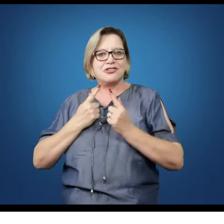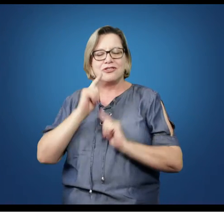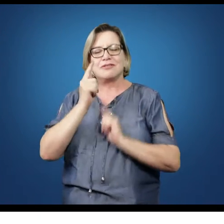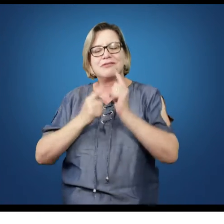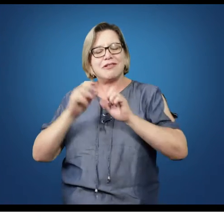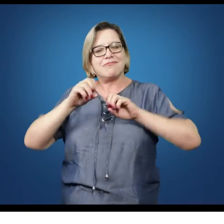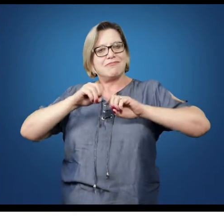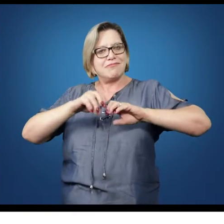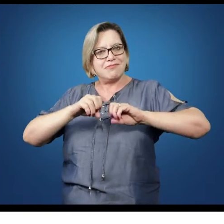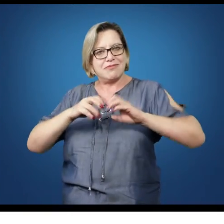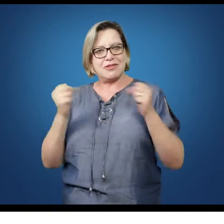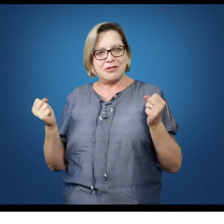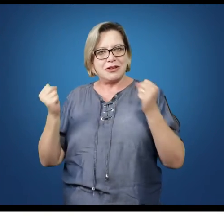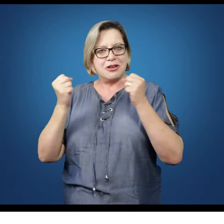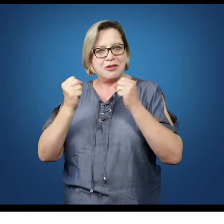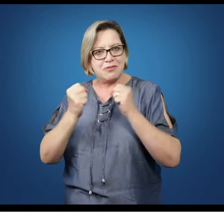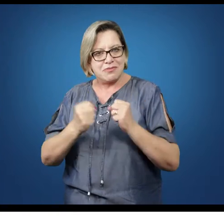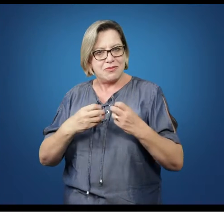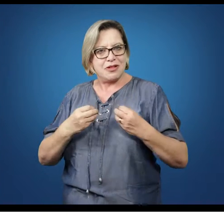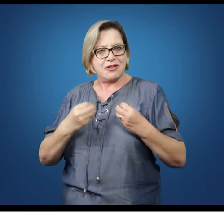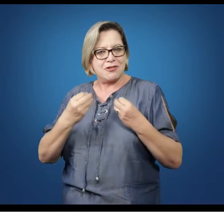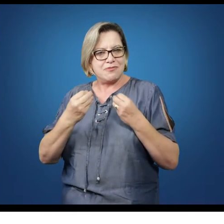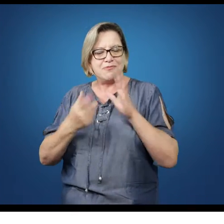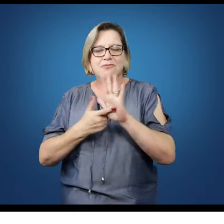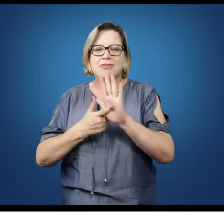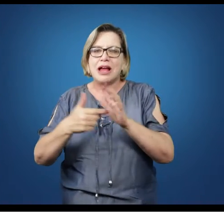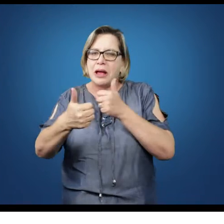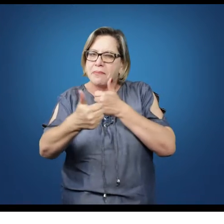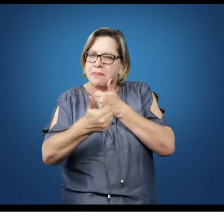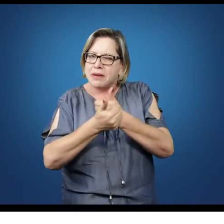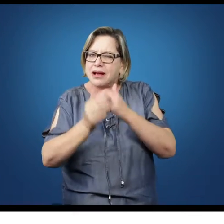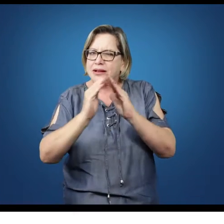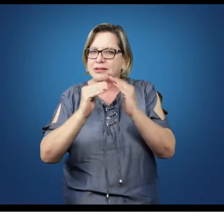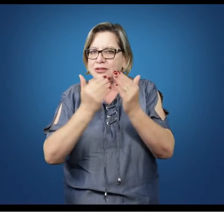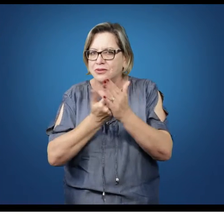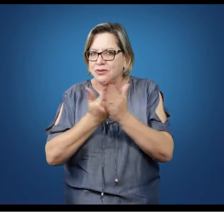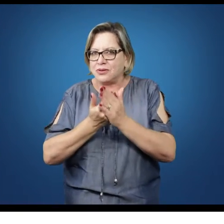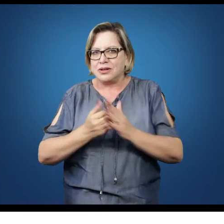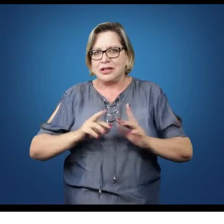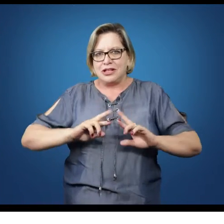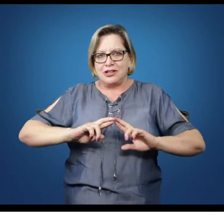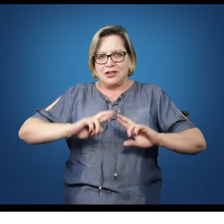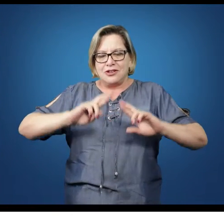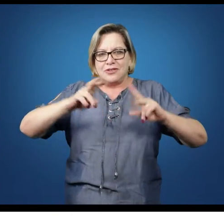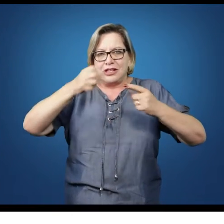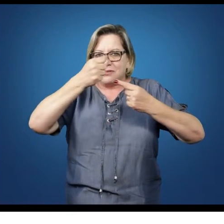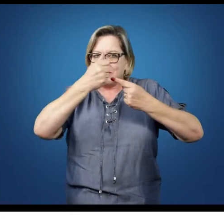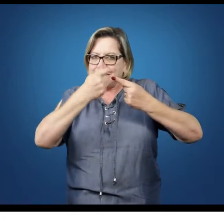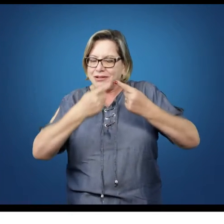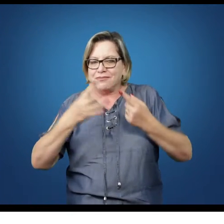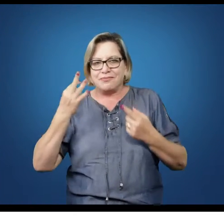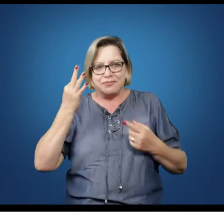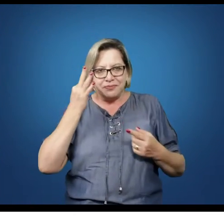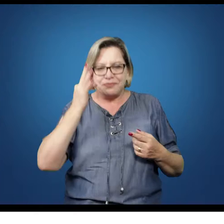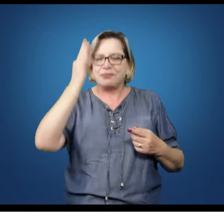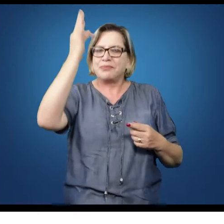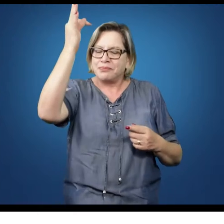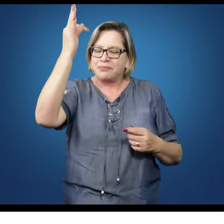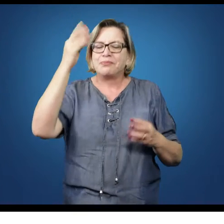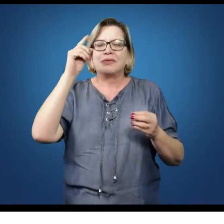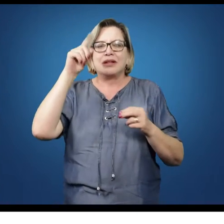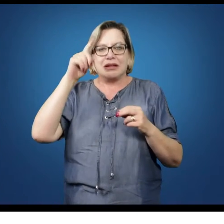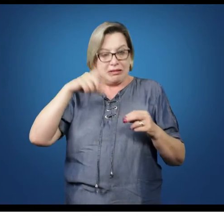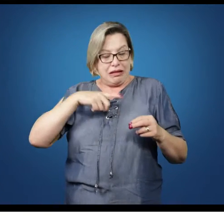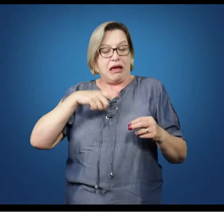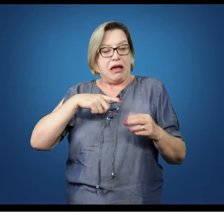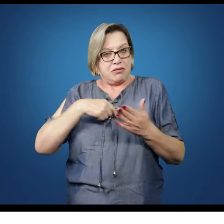que possam propiciar essa aproximação. Então, ela foge de uma característica mais teórica. Ela tem uma